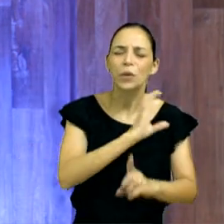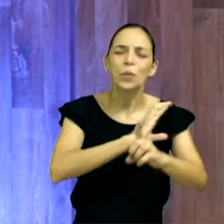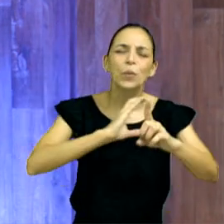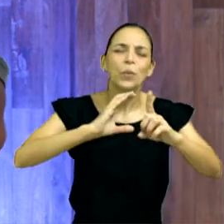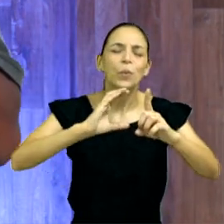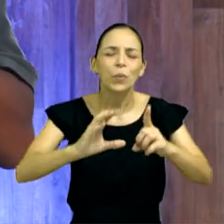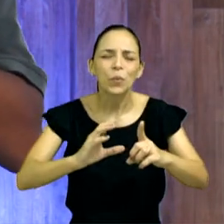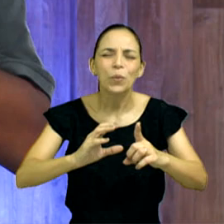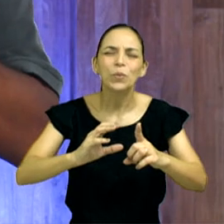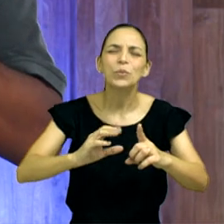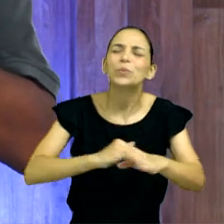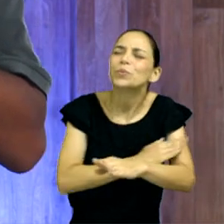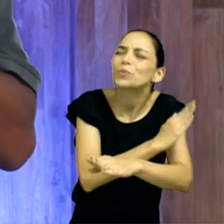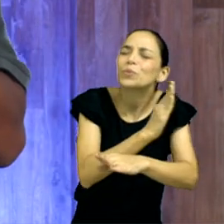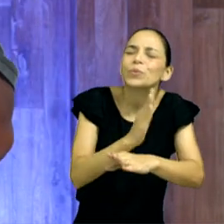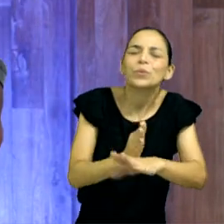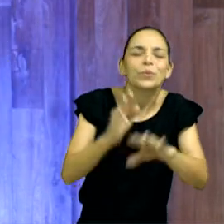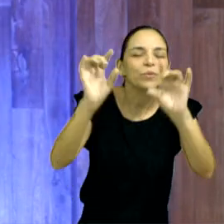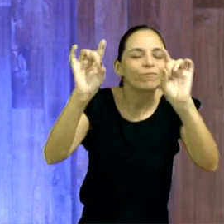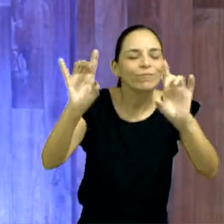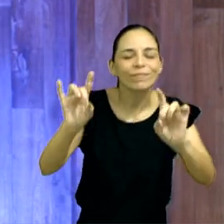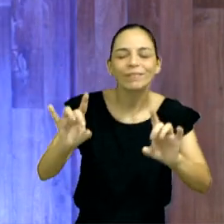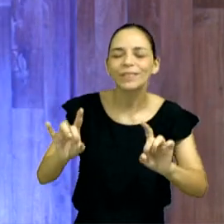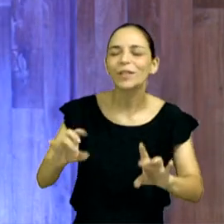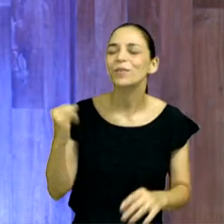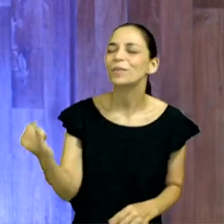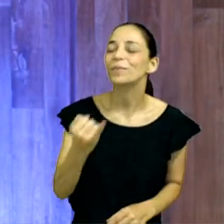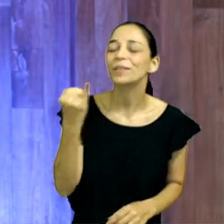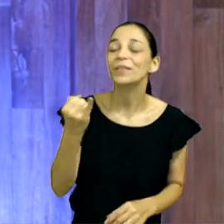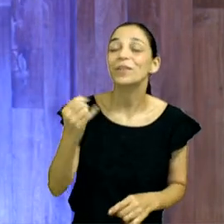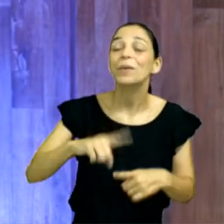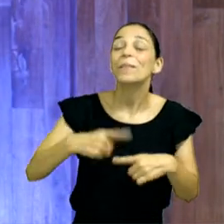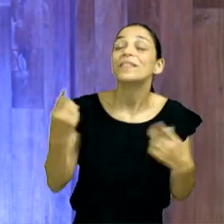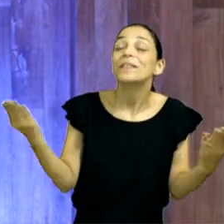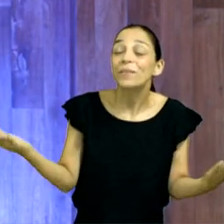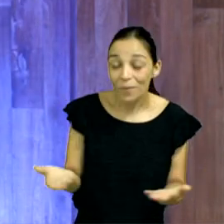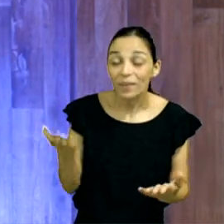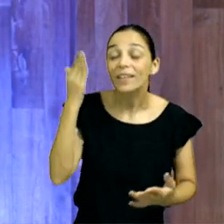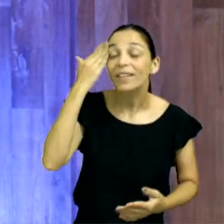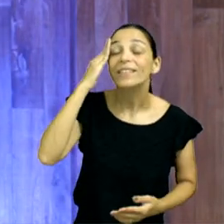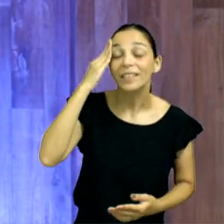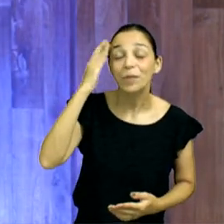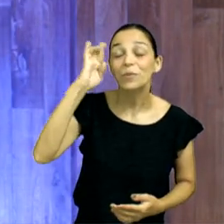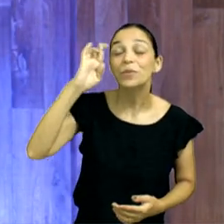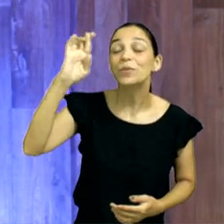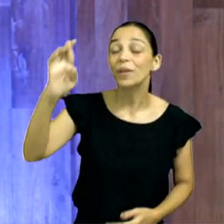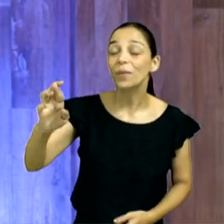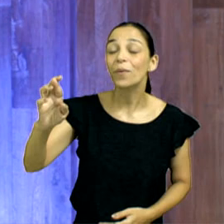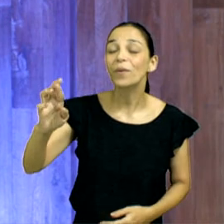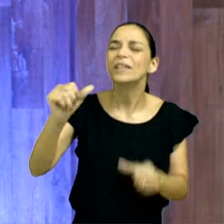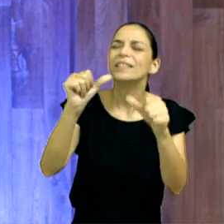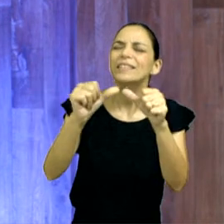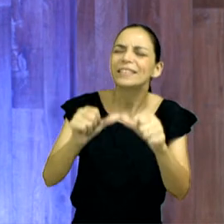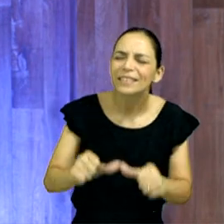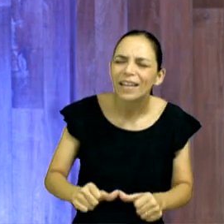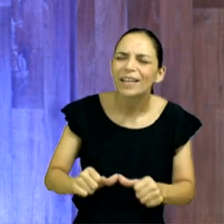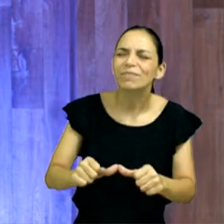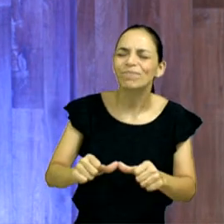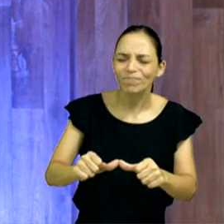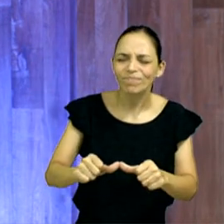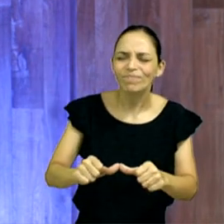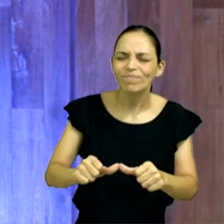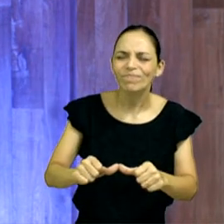especial, é importante, Senhor. Mas nesta hora, Senhor, nós queremos que o Senhor está com todo o foco